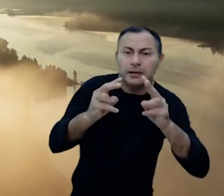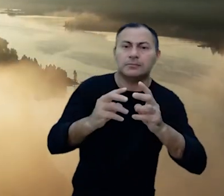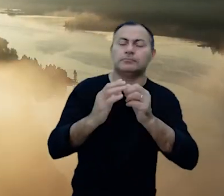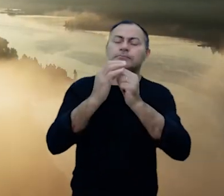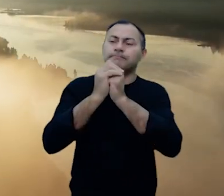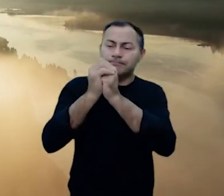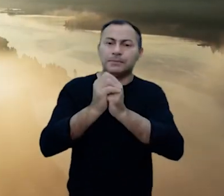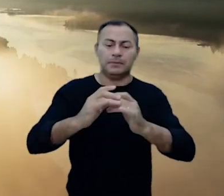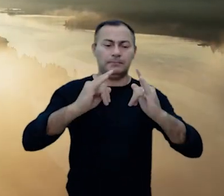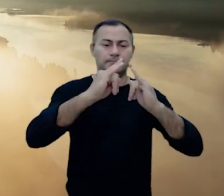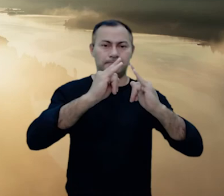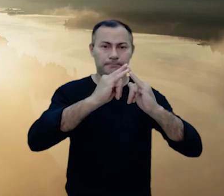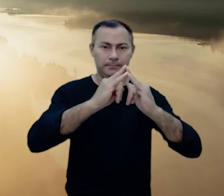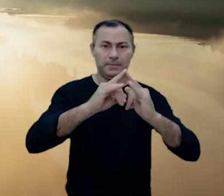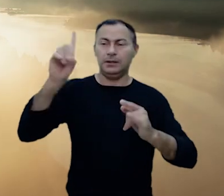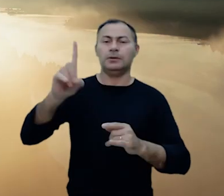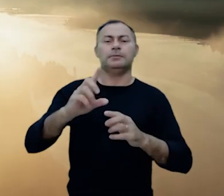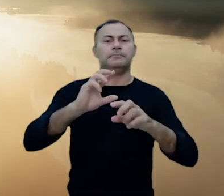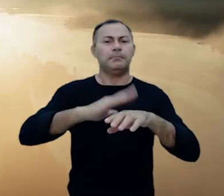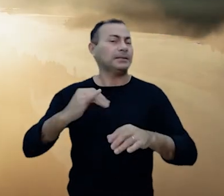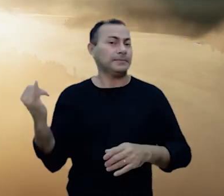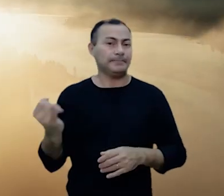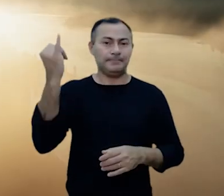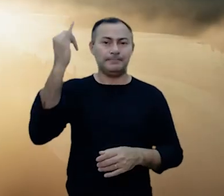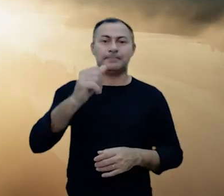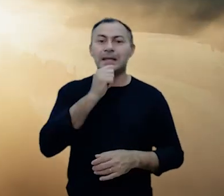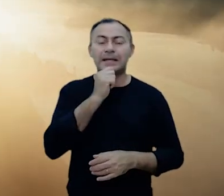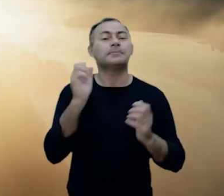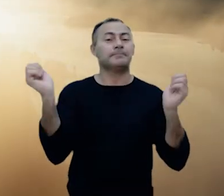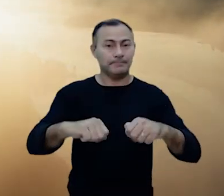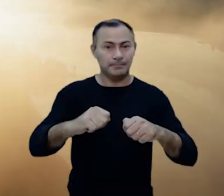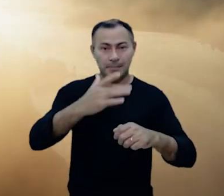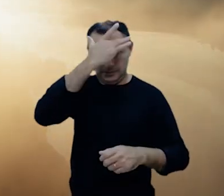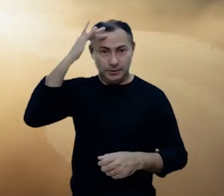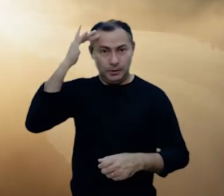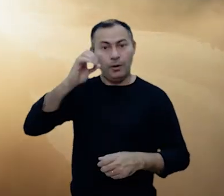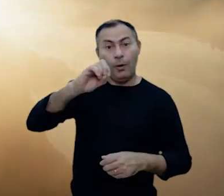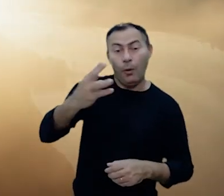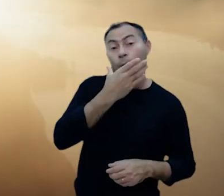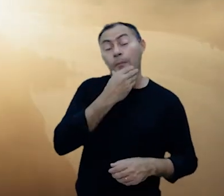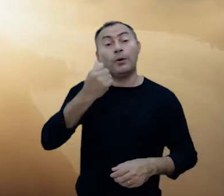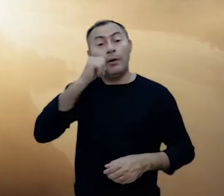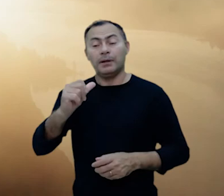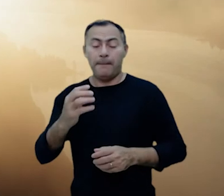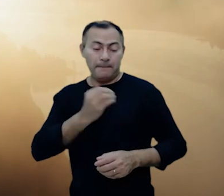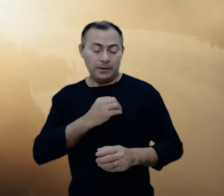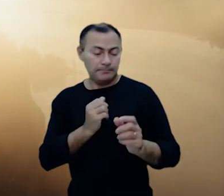existem muitas aplicações devocionais do tabernáculo esta é a coisa mais importante ainda é possível para o homem ou a